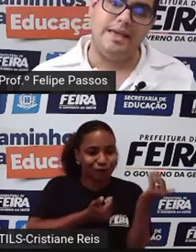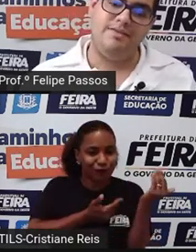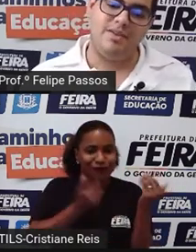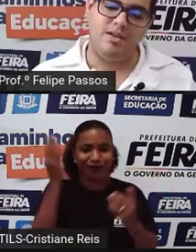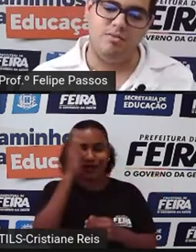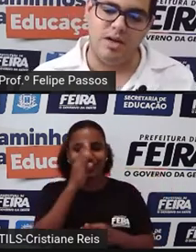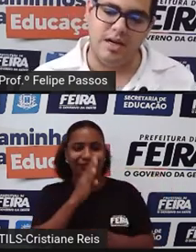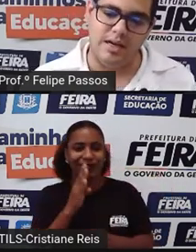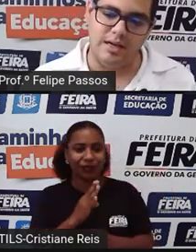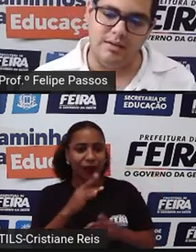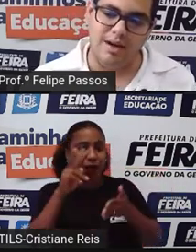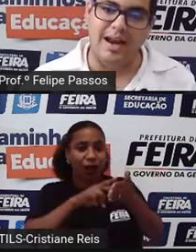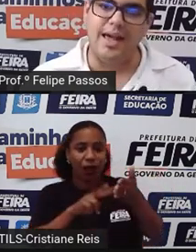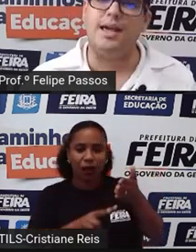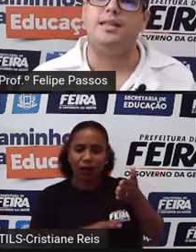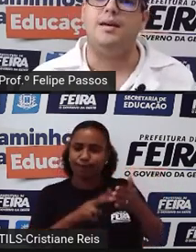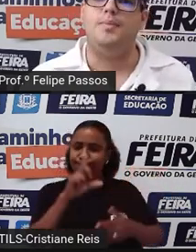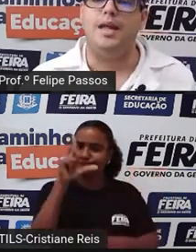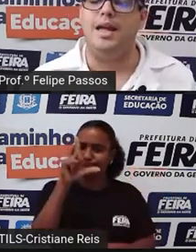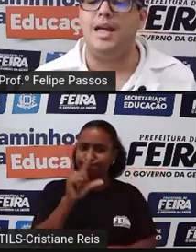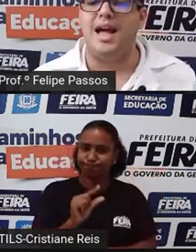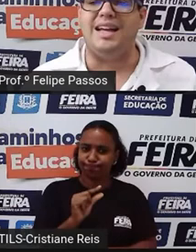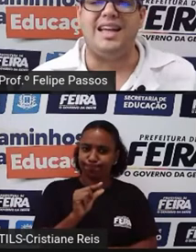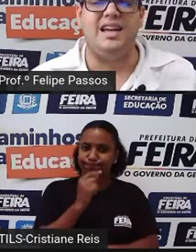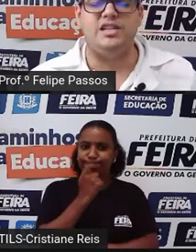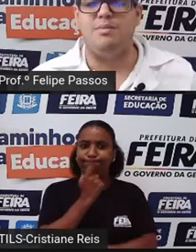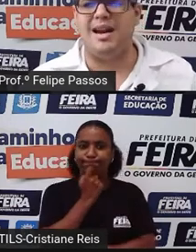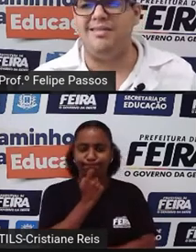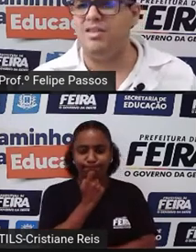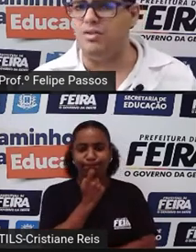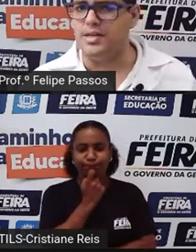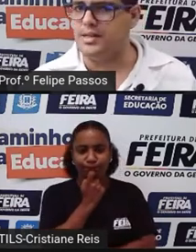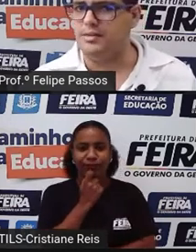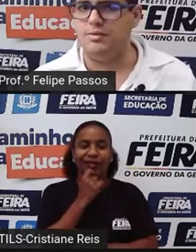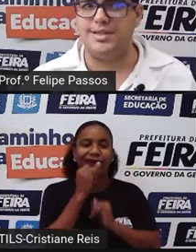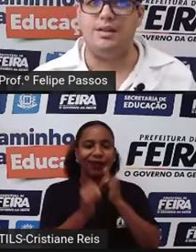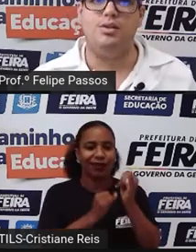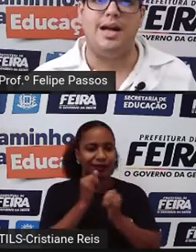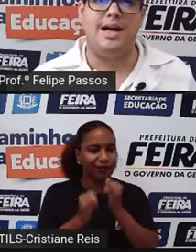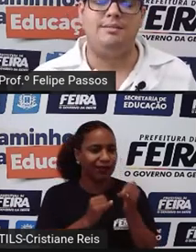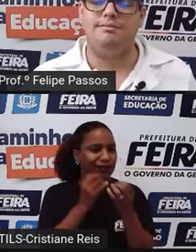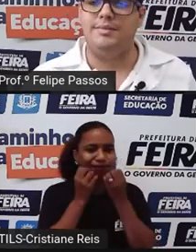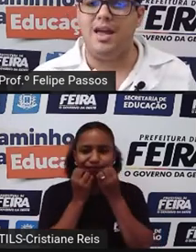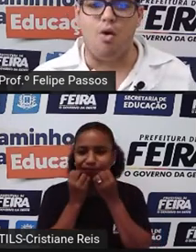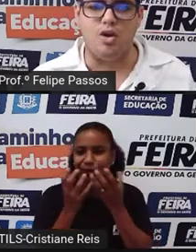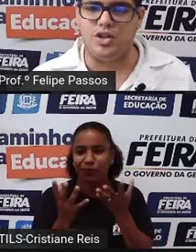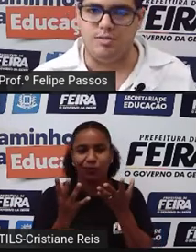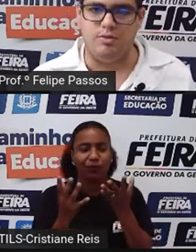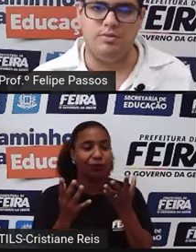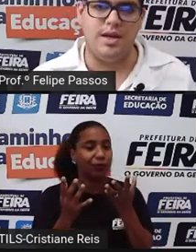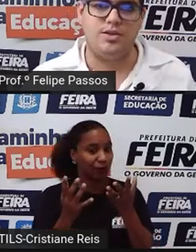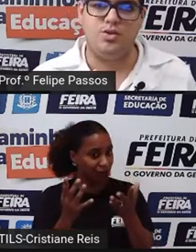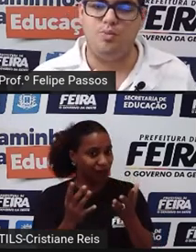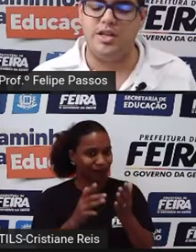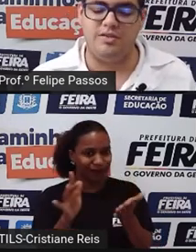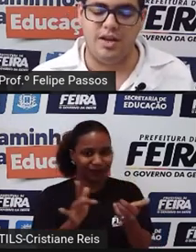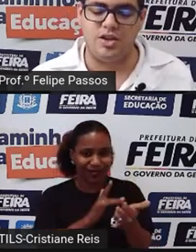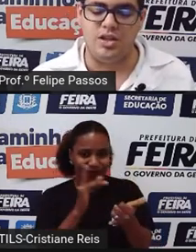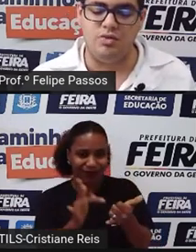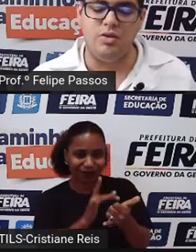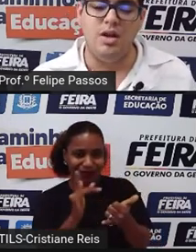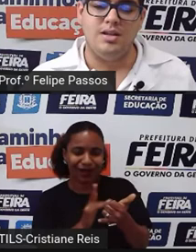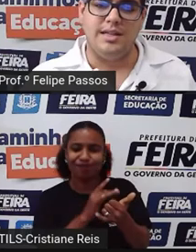E aí vem uma alerta, né? A internet é maravilhosa. O celular é ótimo. É super